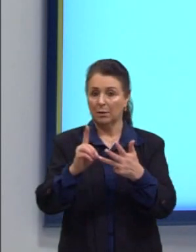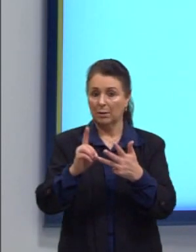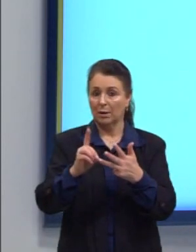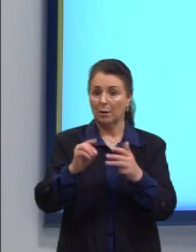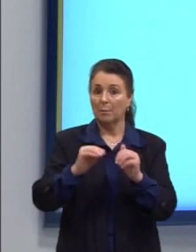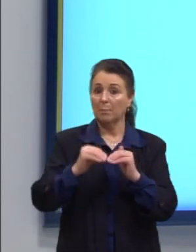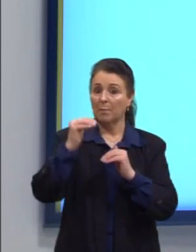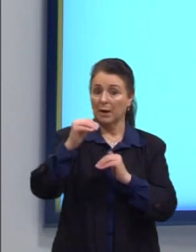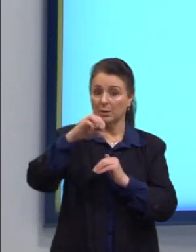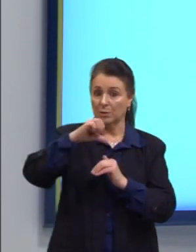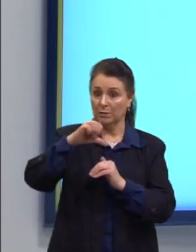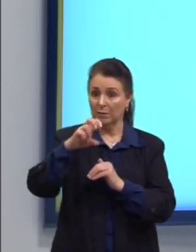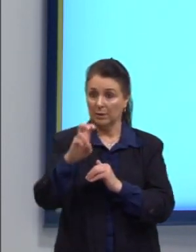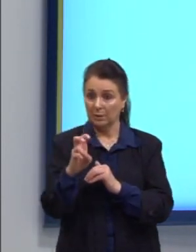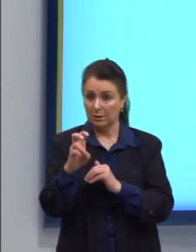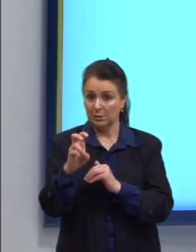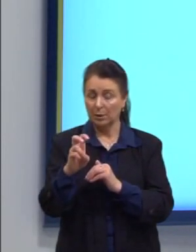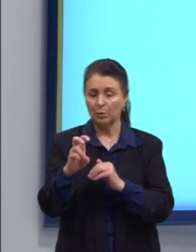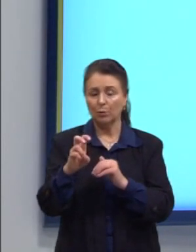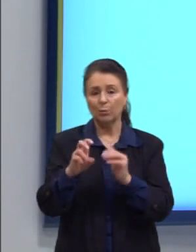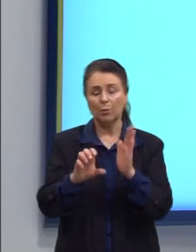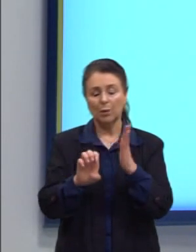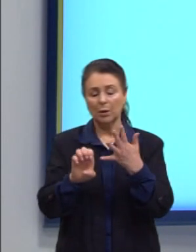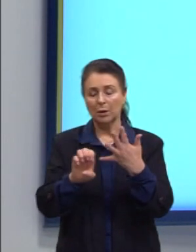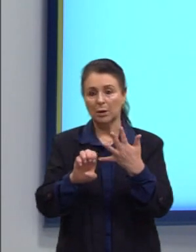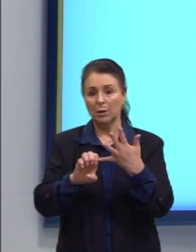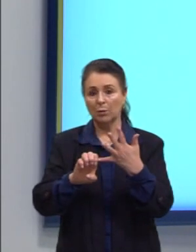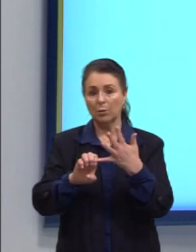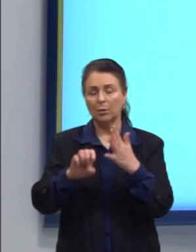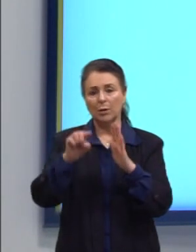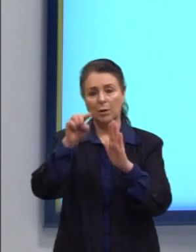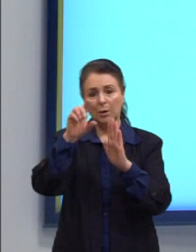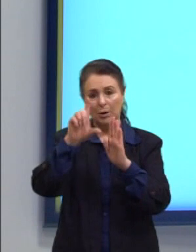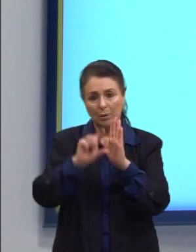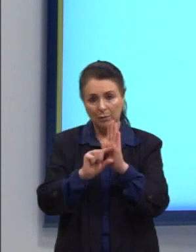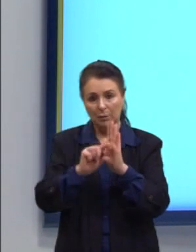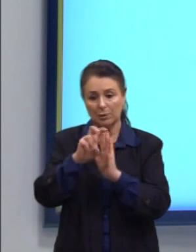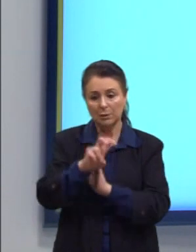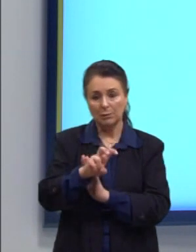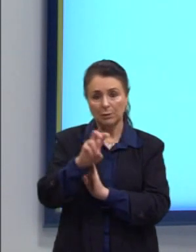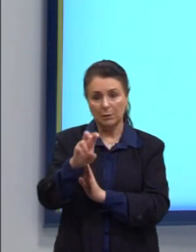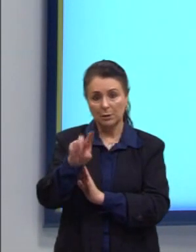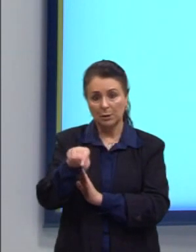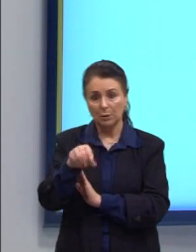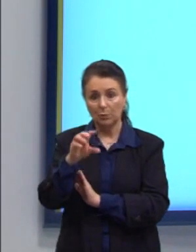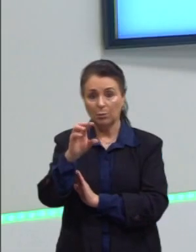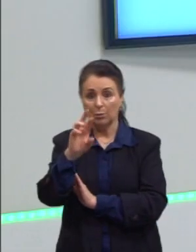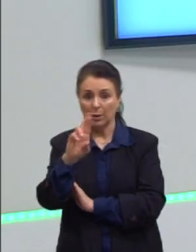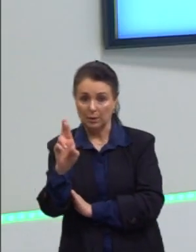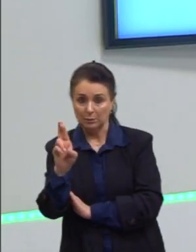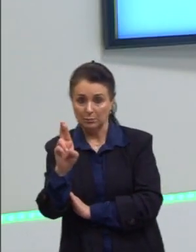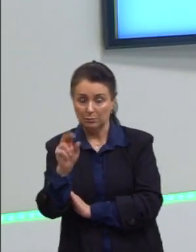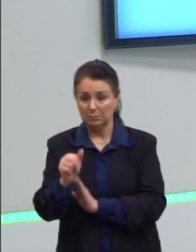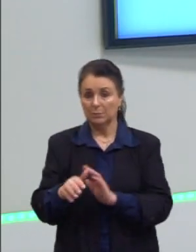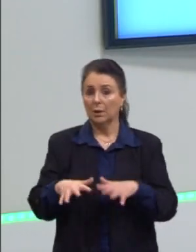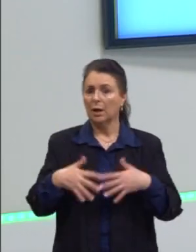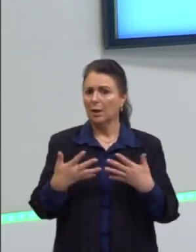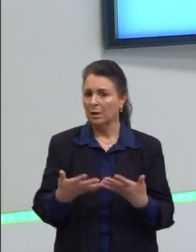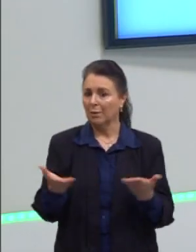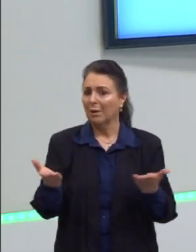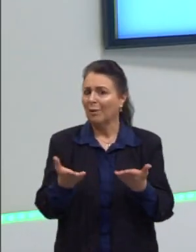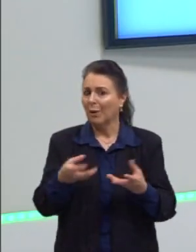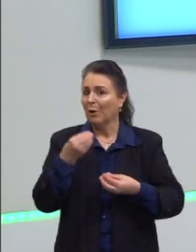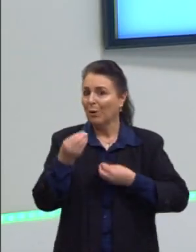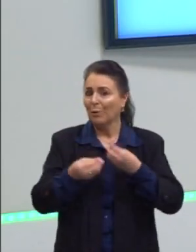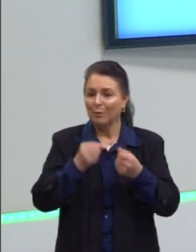95 reais. E na letra E, inferior a 55 reais. Então, vamos lá resolver a